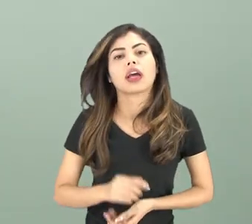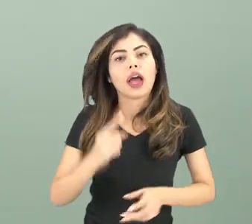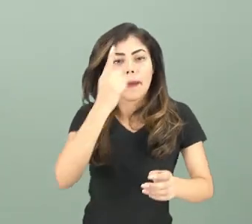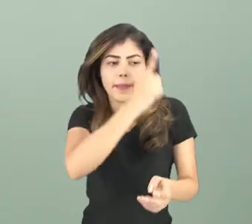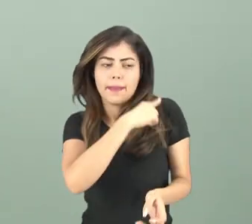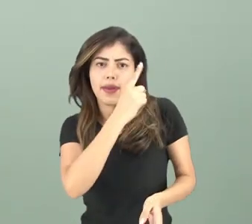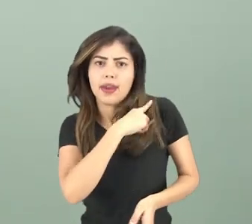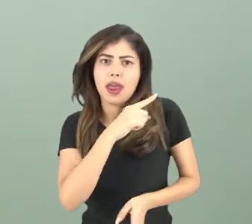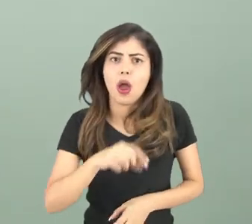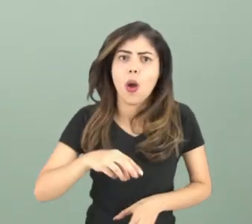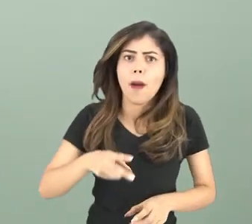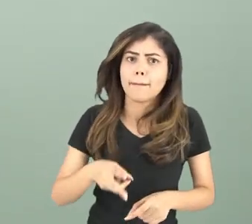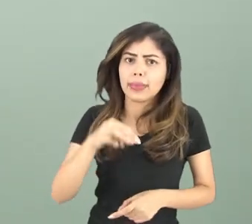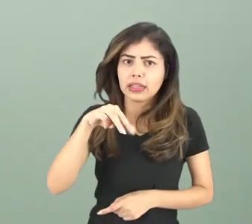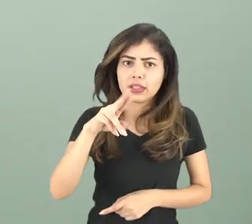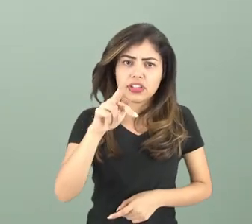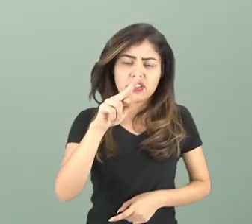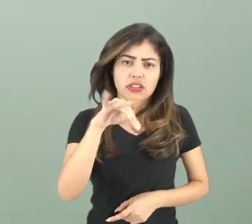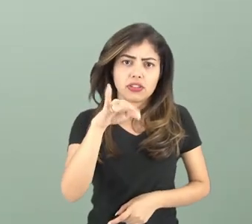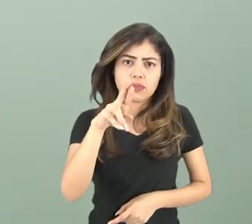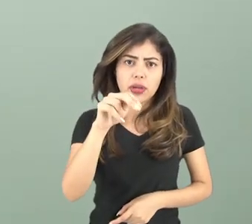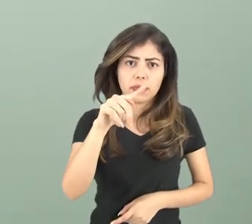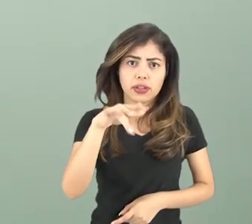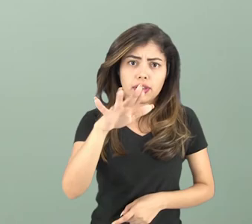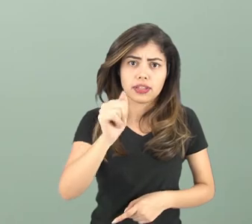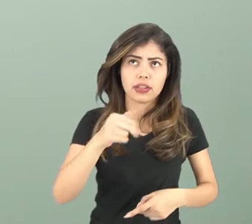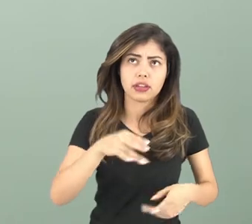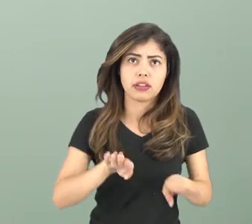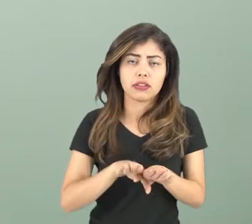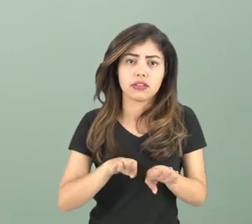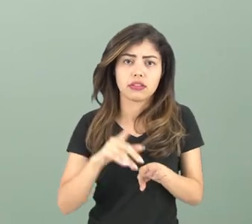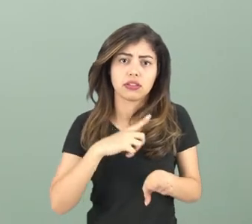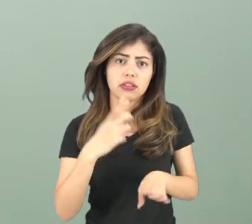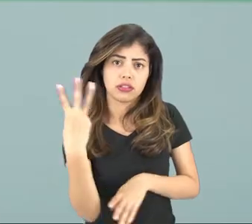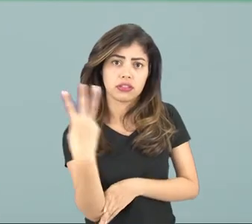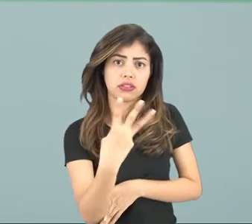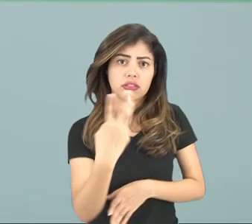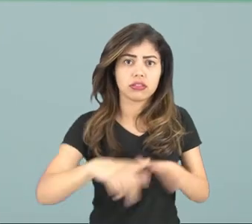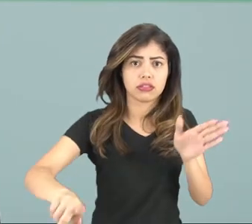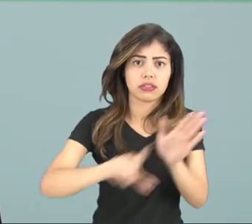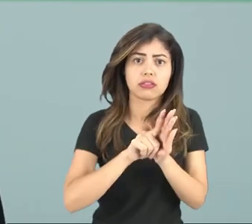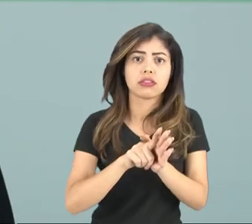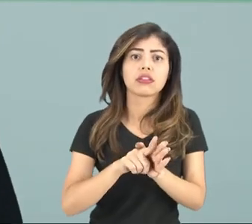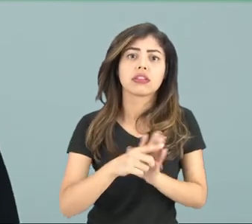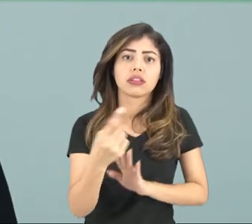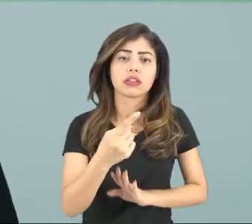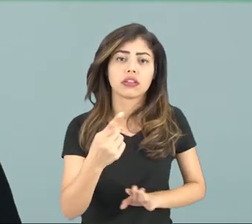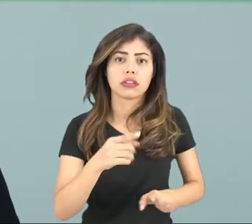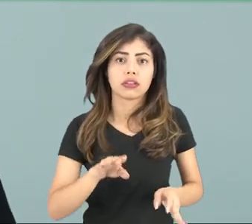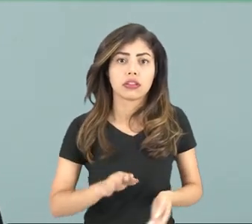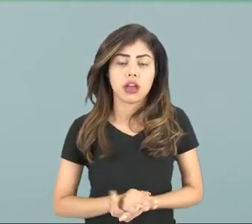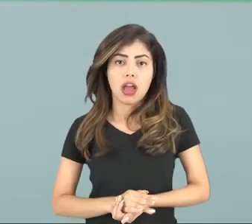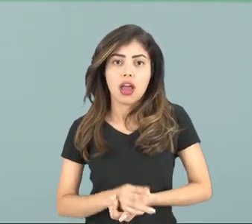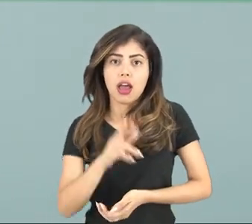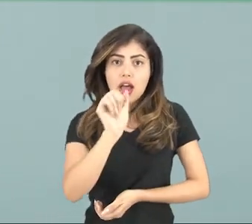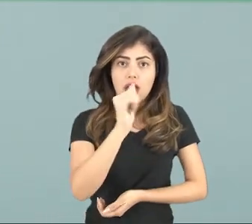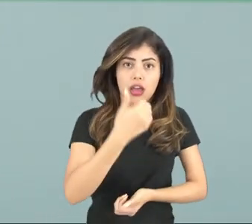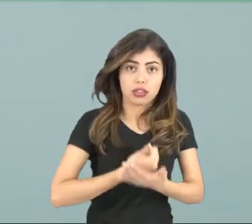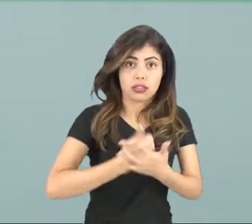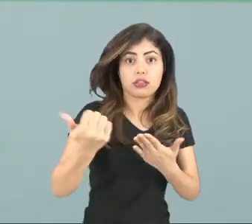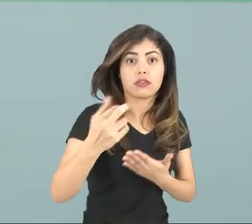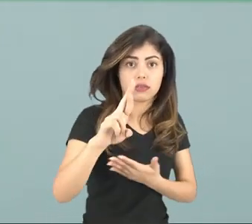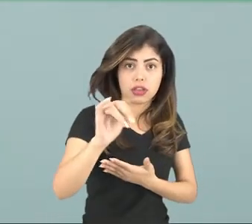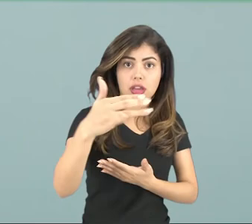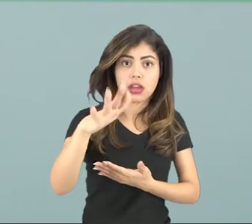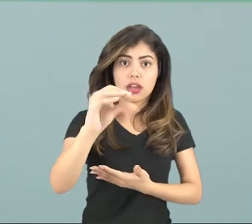na mecânica, é dada em Newton. E aí Newton tem as suas três leis, a terceira dela é a ação e a reação. E a ação e